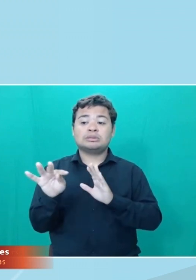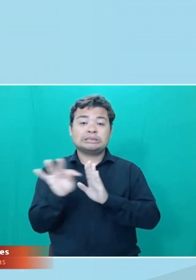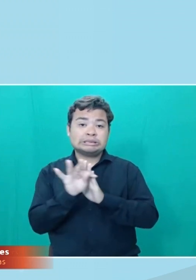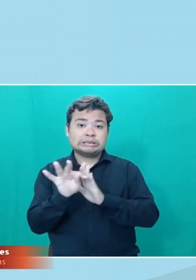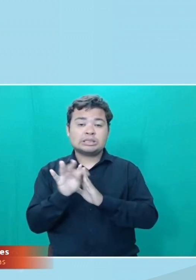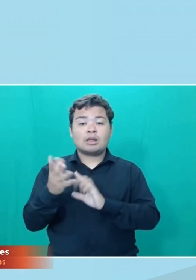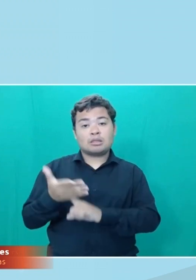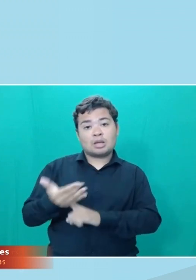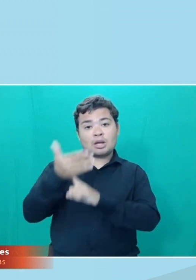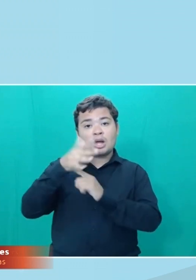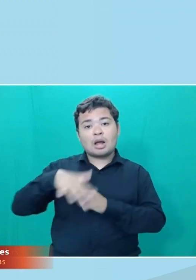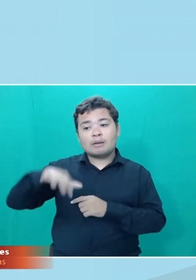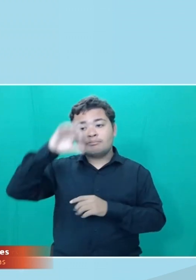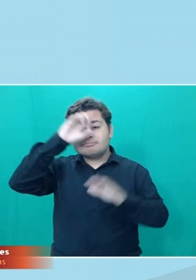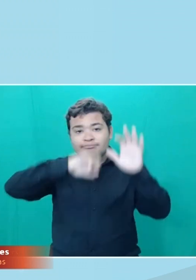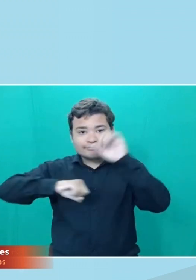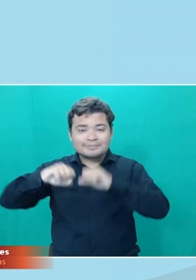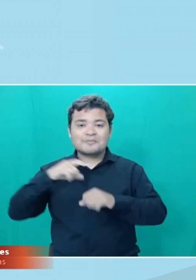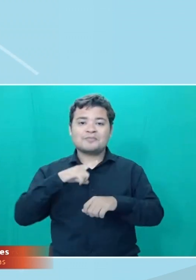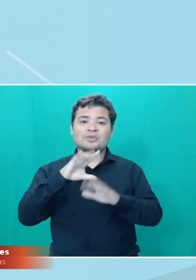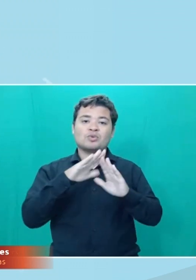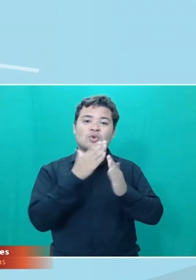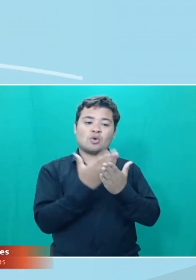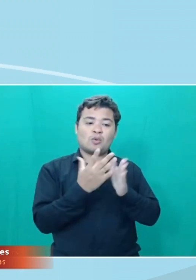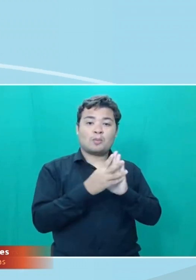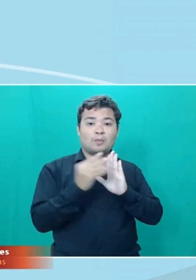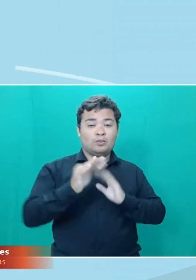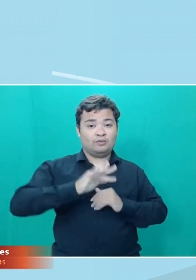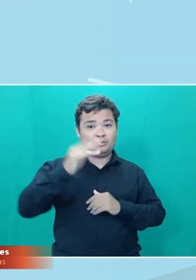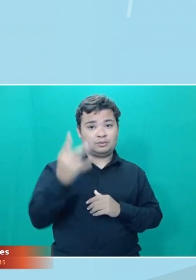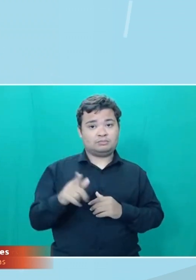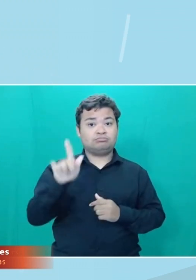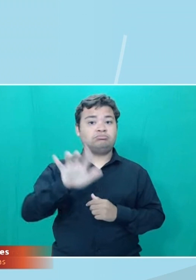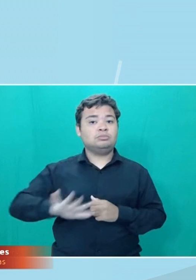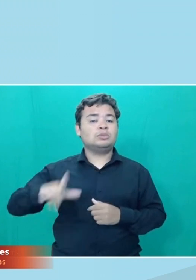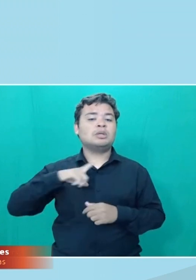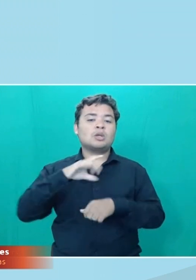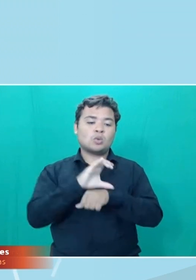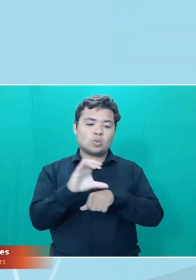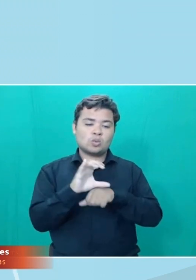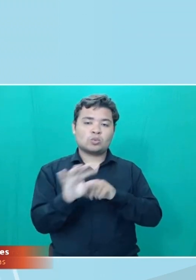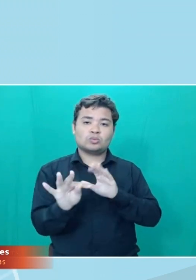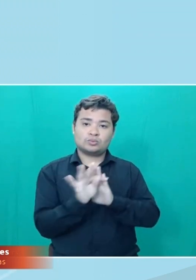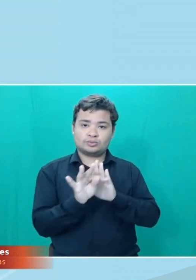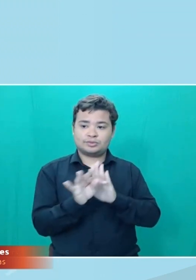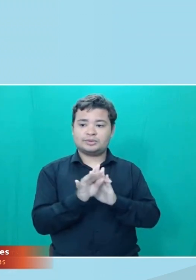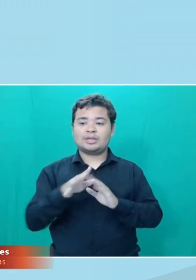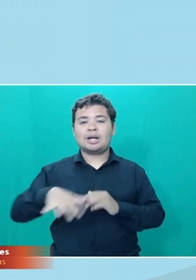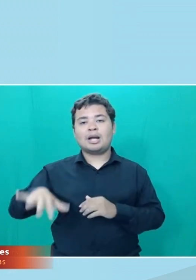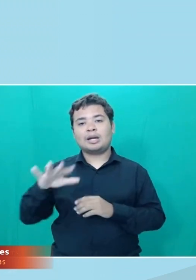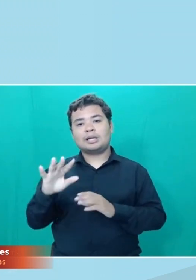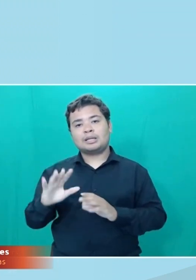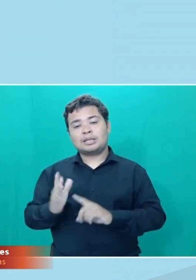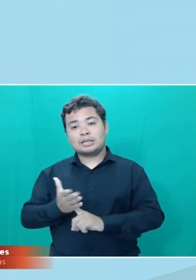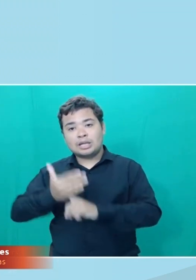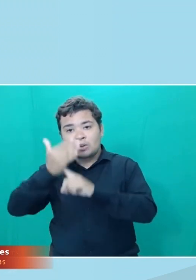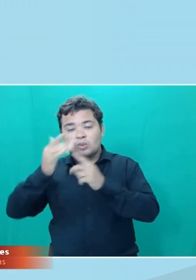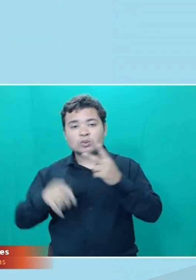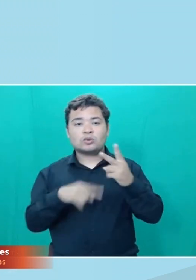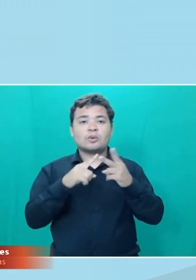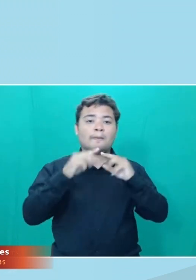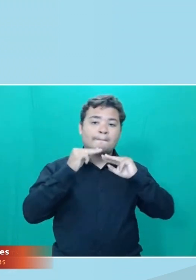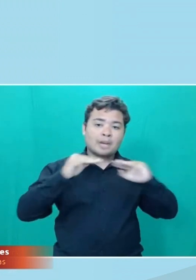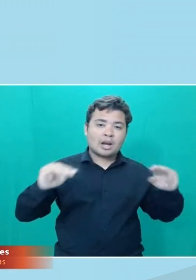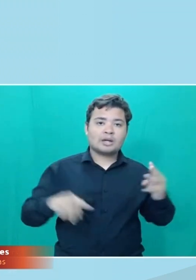capacitação. As escolas do futuro de Goiás oferecem cursos técnicos nas áreas de tecnologia, marketing e